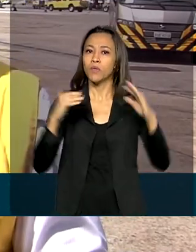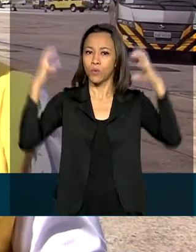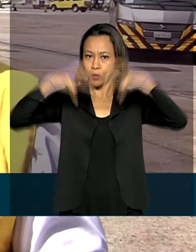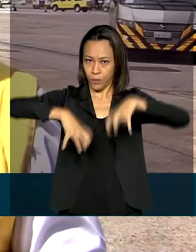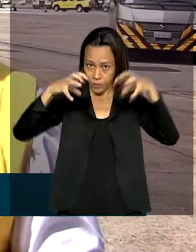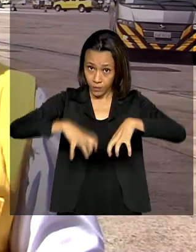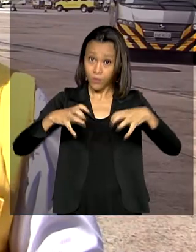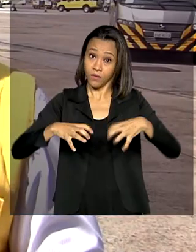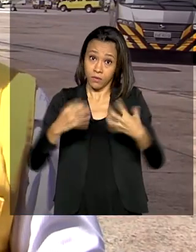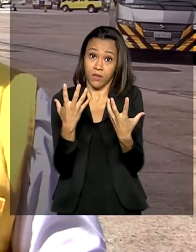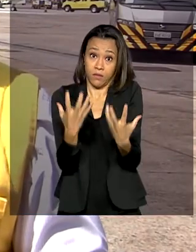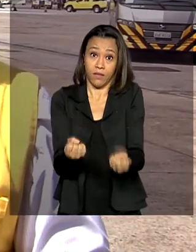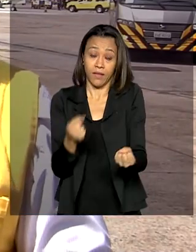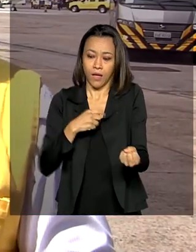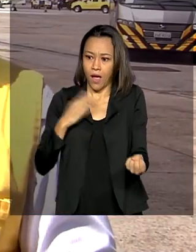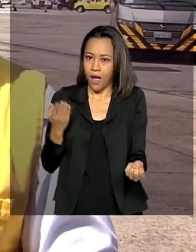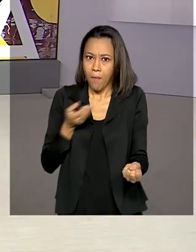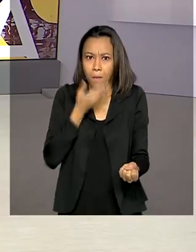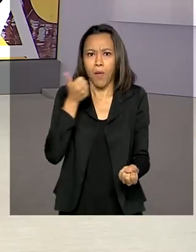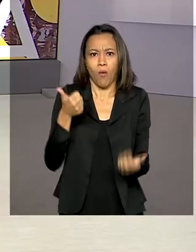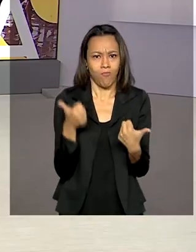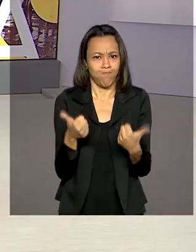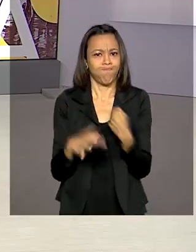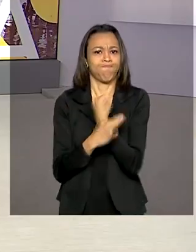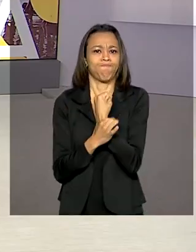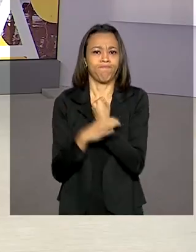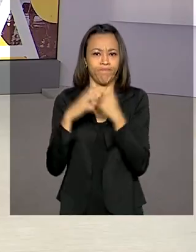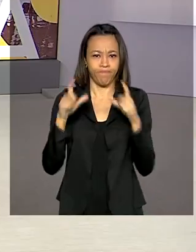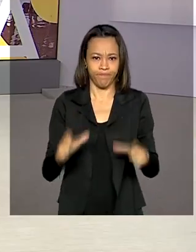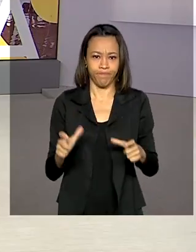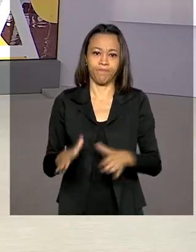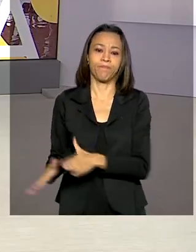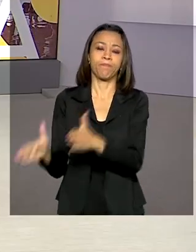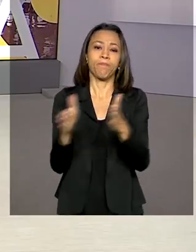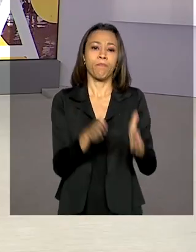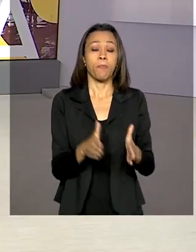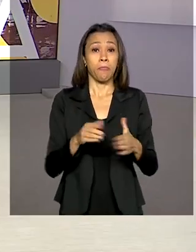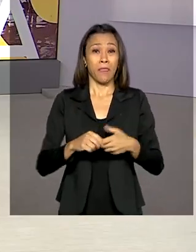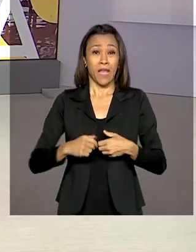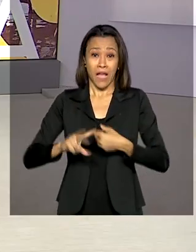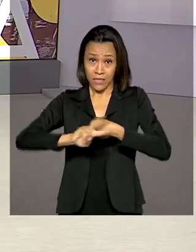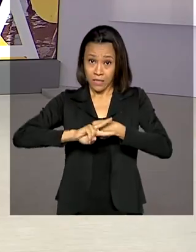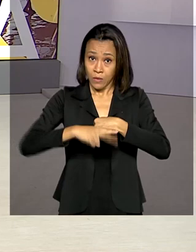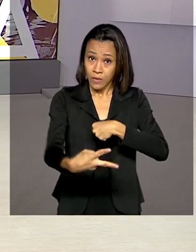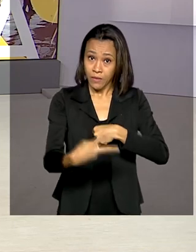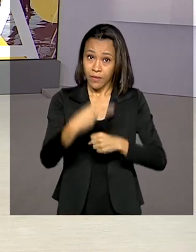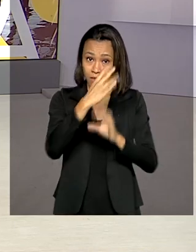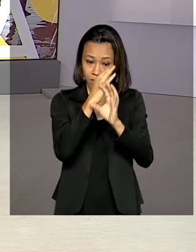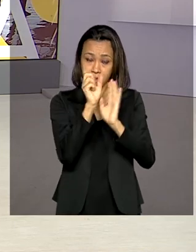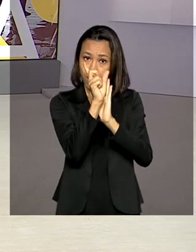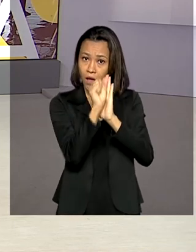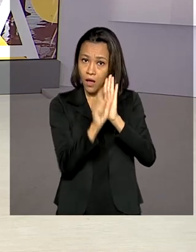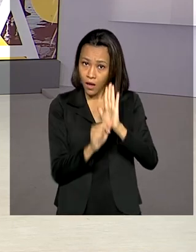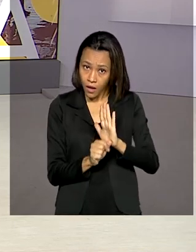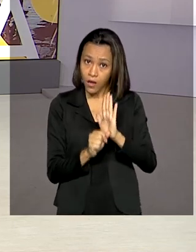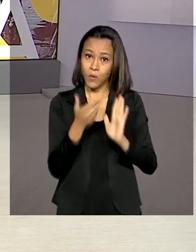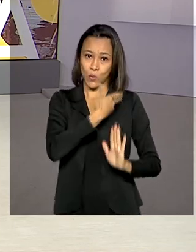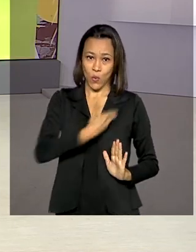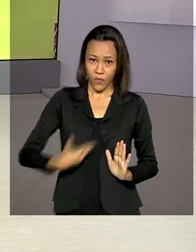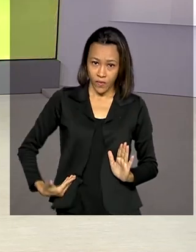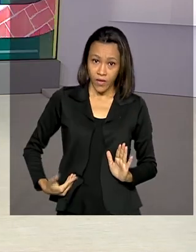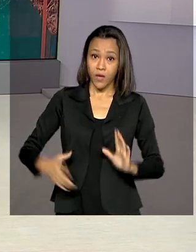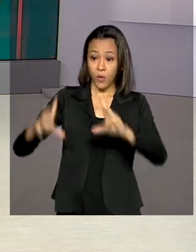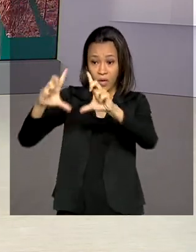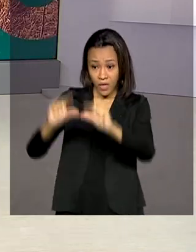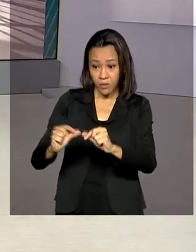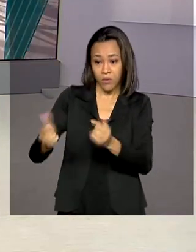a operação. Nós vamos ter uma maior velocidade de operação. O impacto nas contas governamentais com a queda da arrecadação de impostos